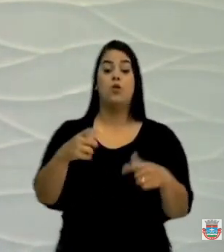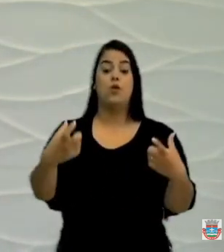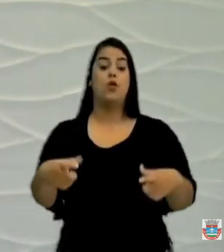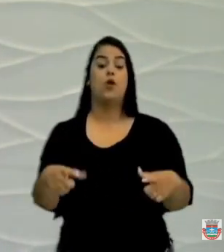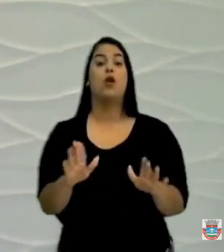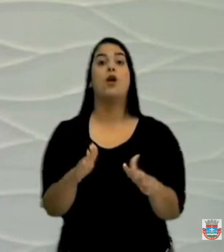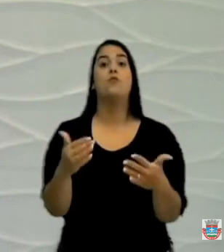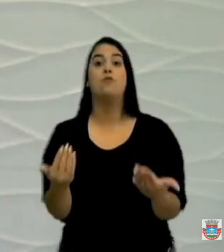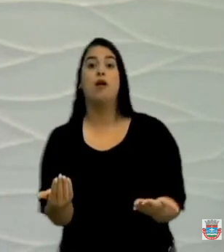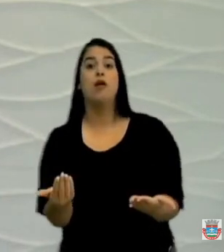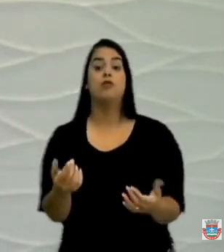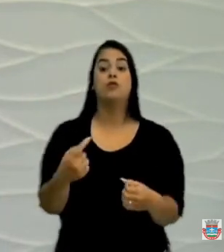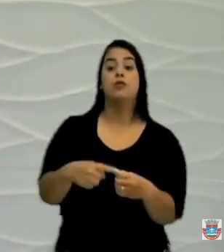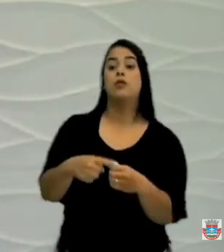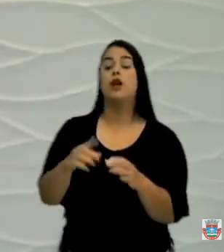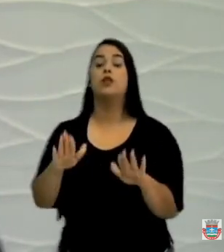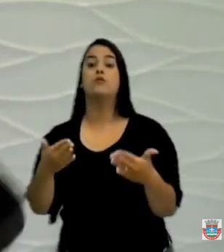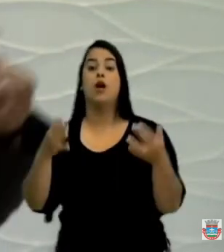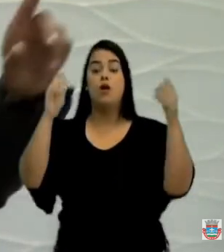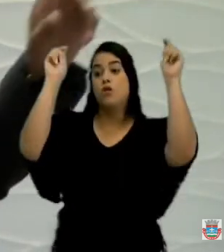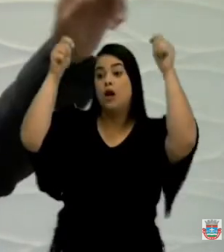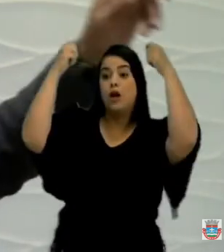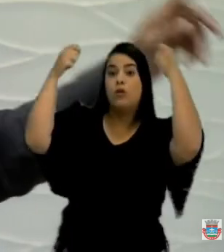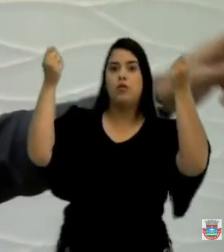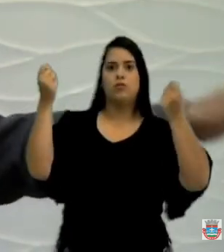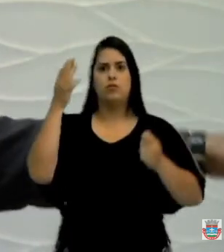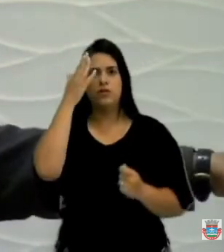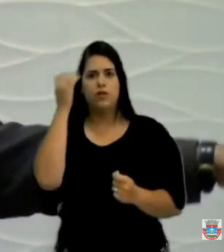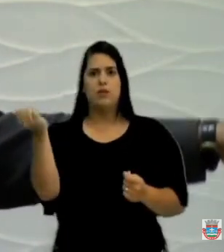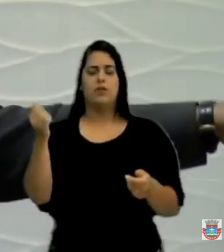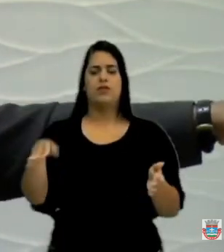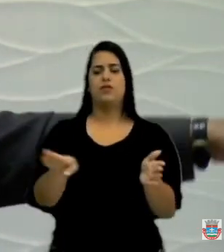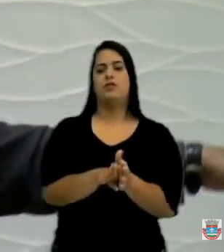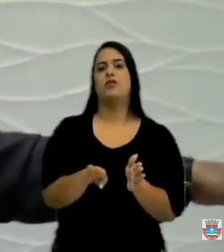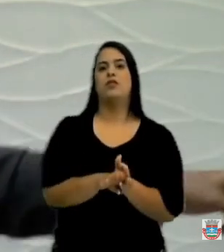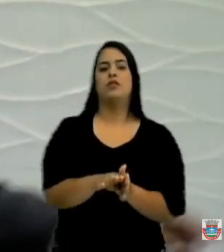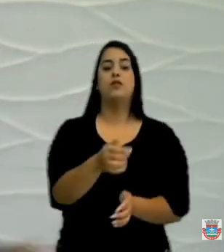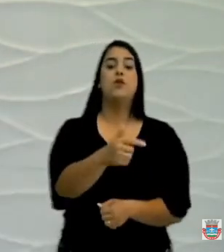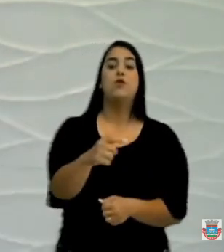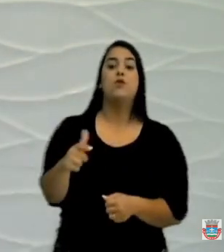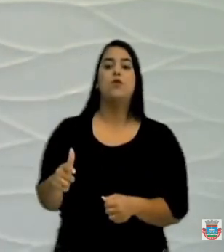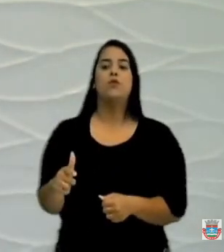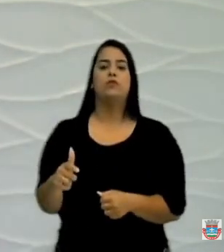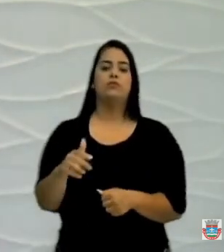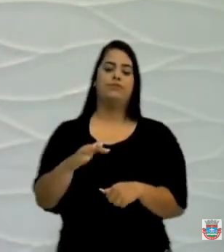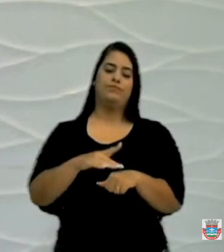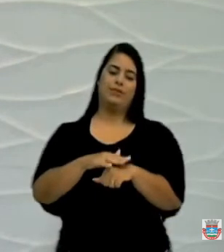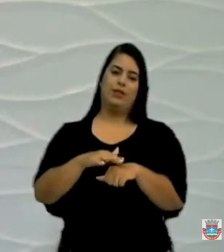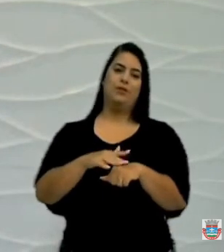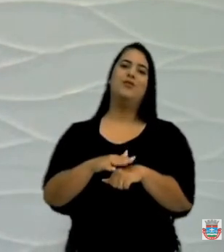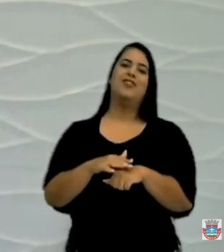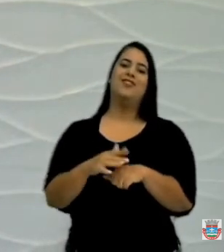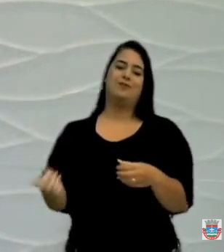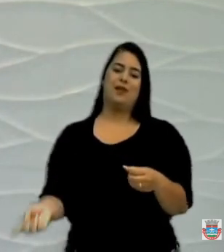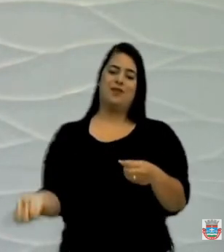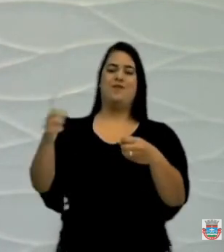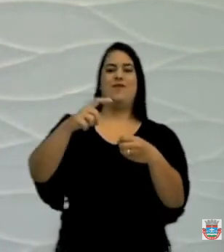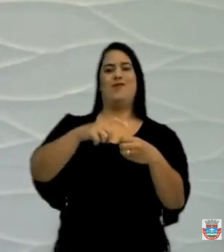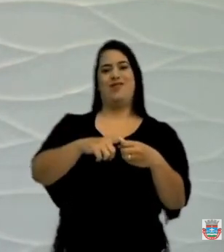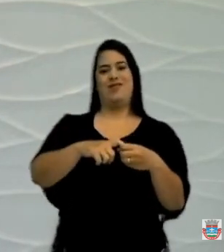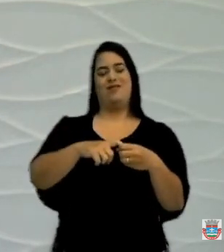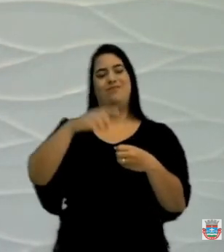Caetano, já está passando em Caruaru, para saber se a gente está chegando aqui, para pegar outra transferência e pegar de volta para o destino.